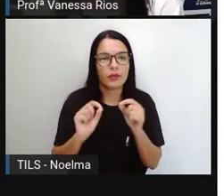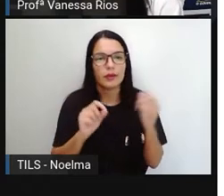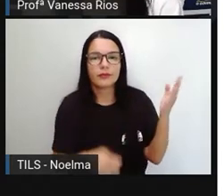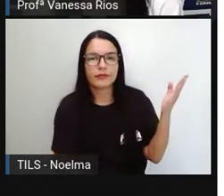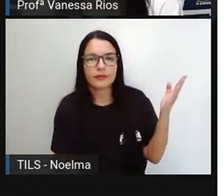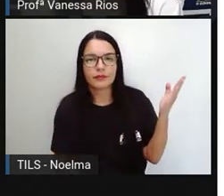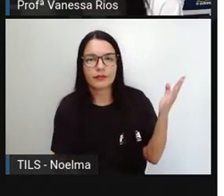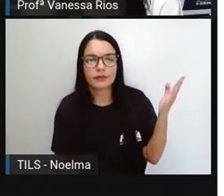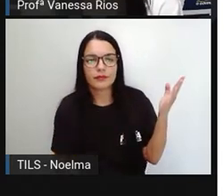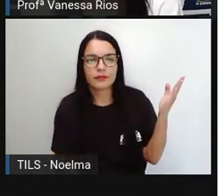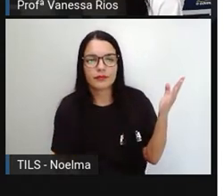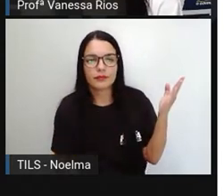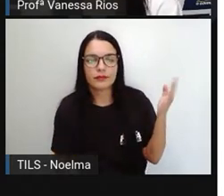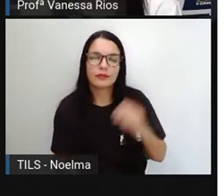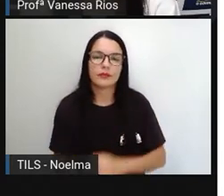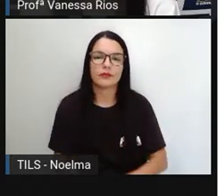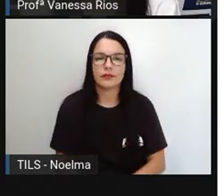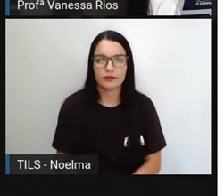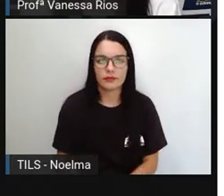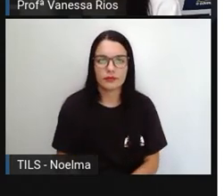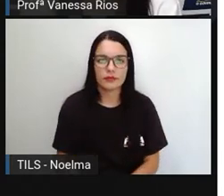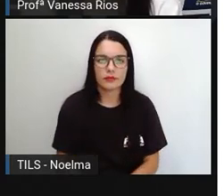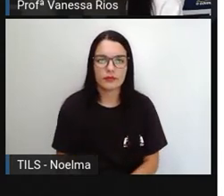Fugir, cair, subir.